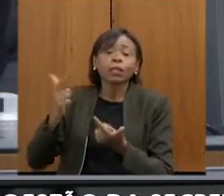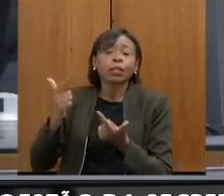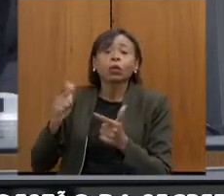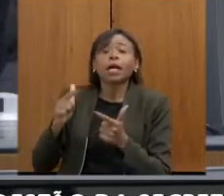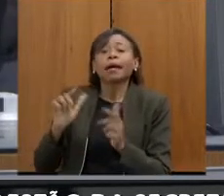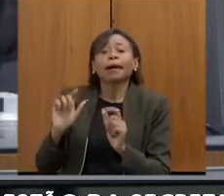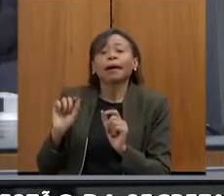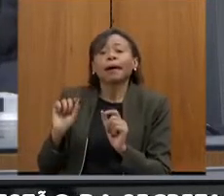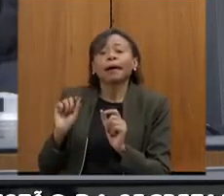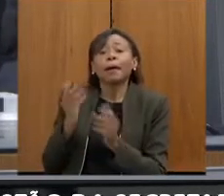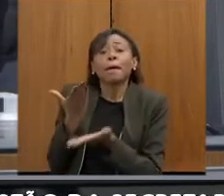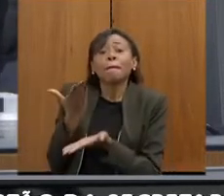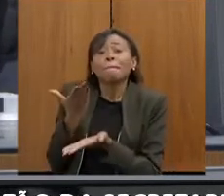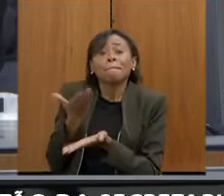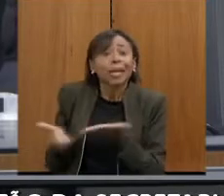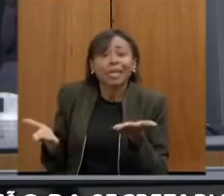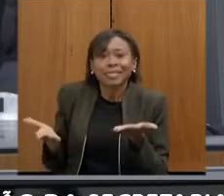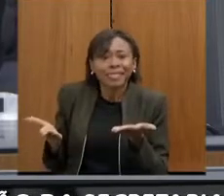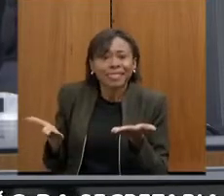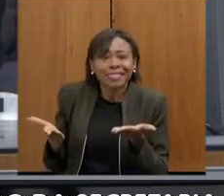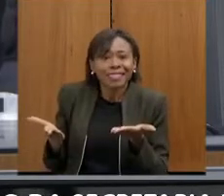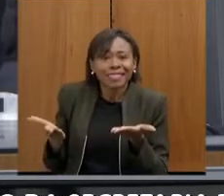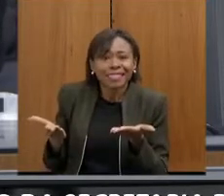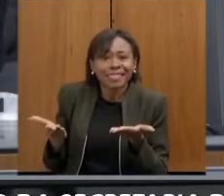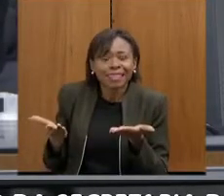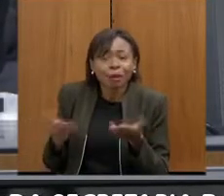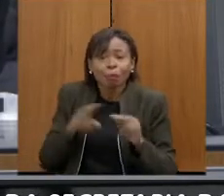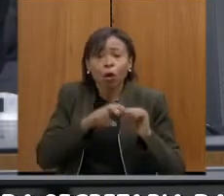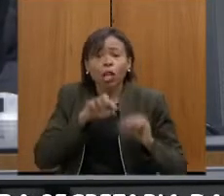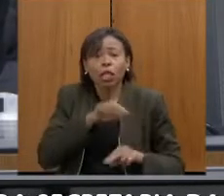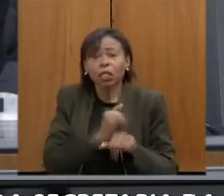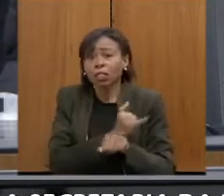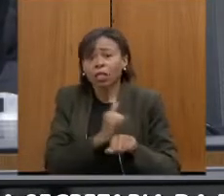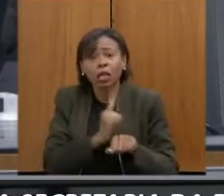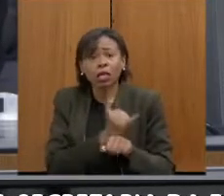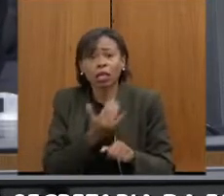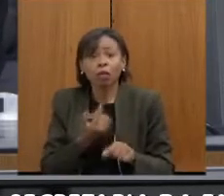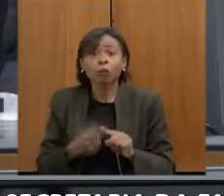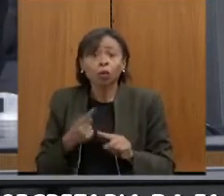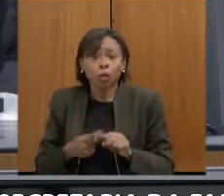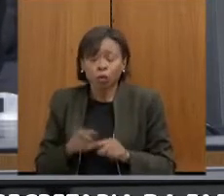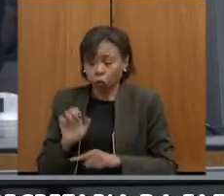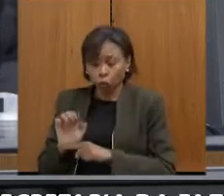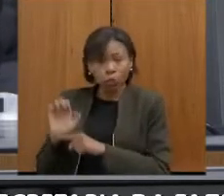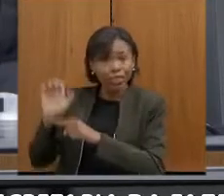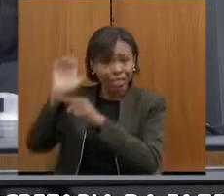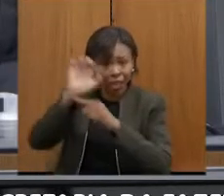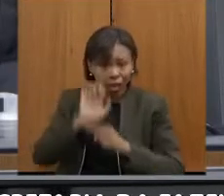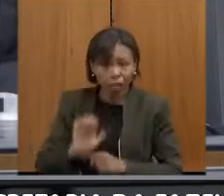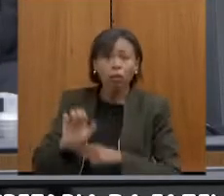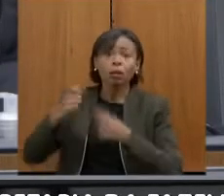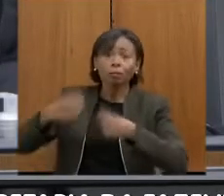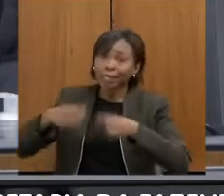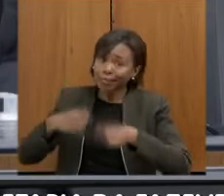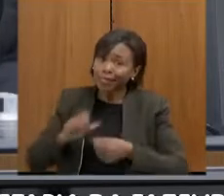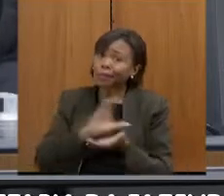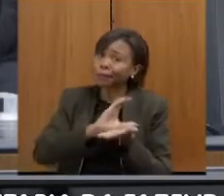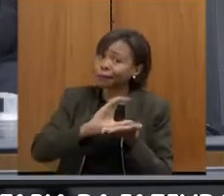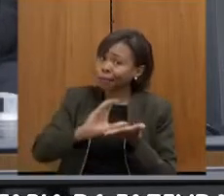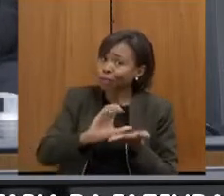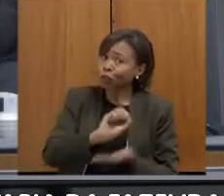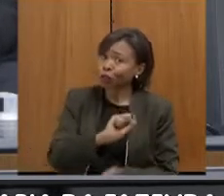isoladamente dessas medidas, porque o Estado também precisa do financiamento do SUS, do